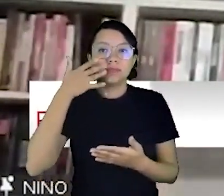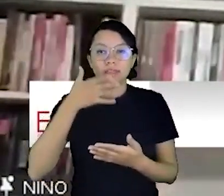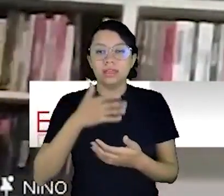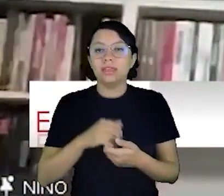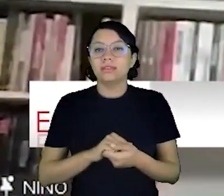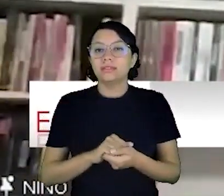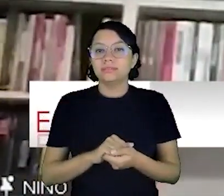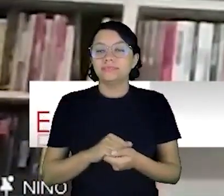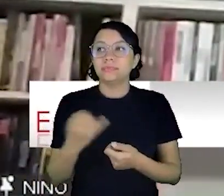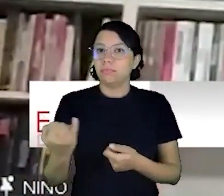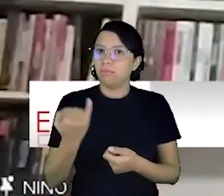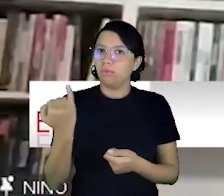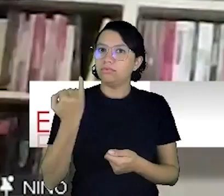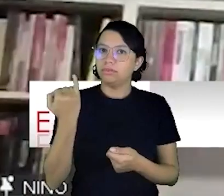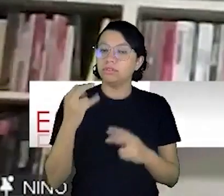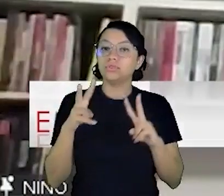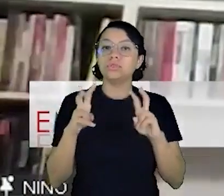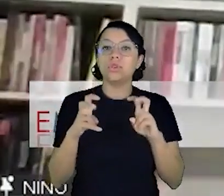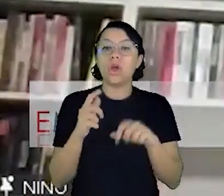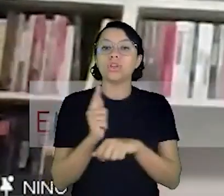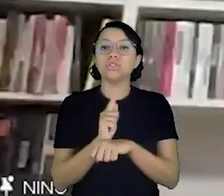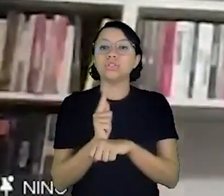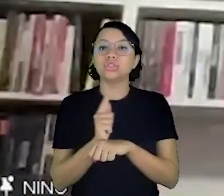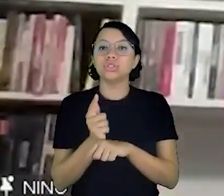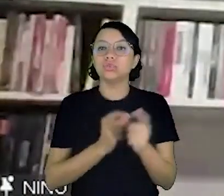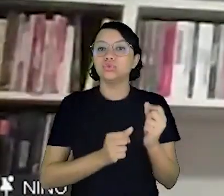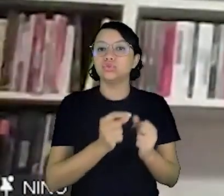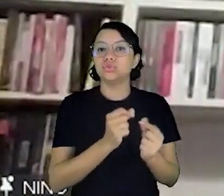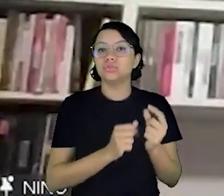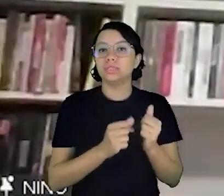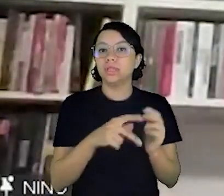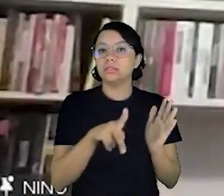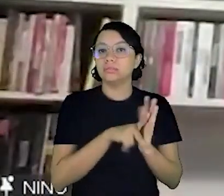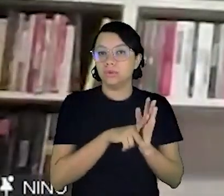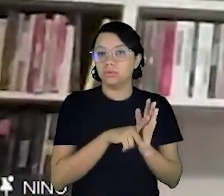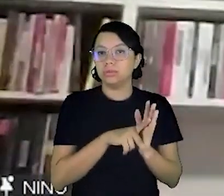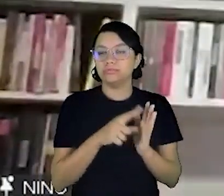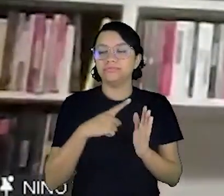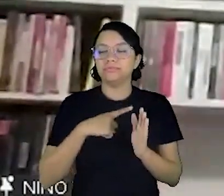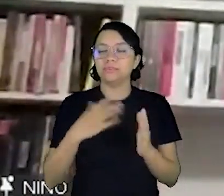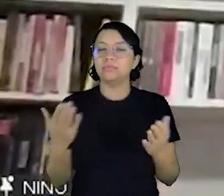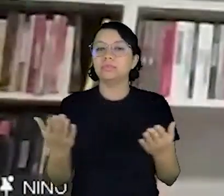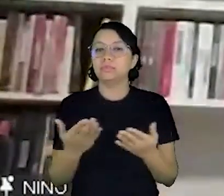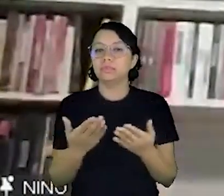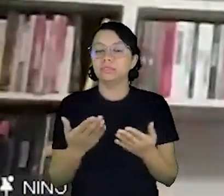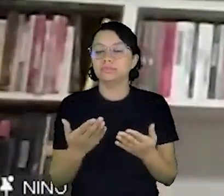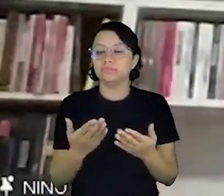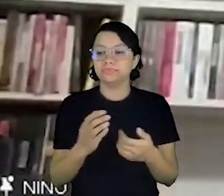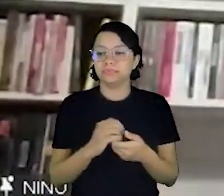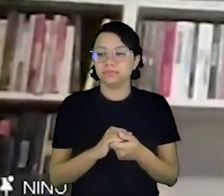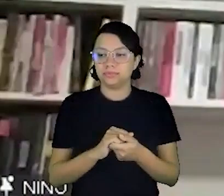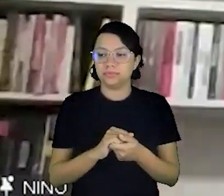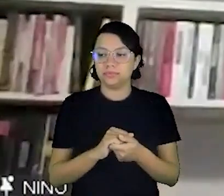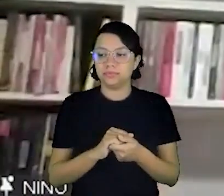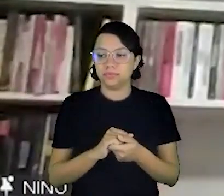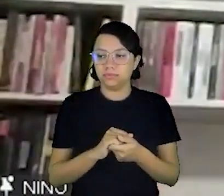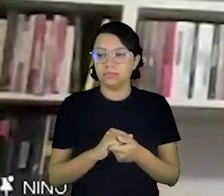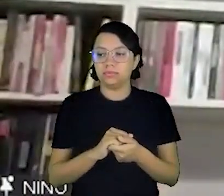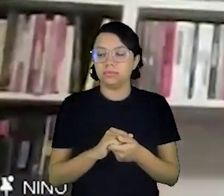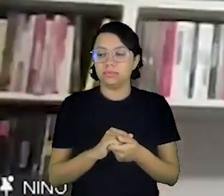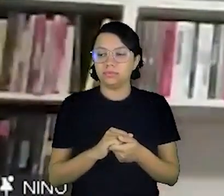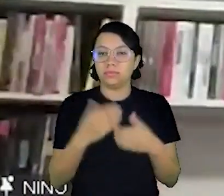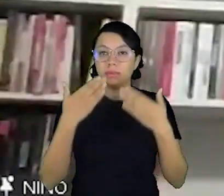importante sobre gestão de finanças pessoais. Temos aqui para nos